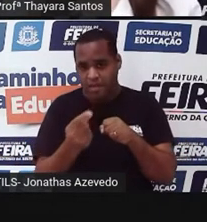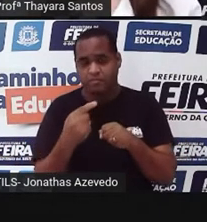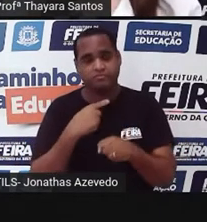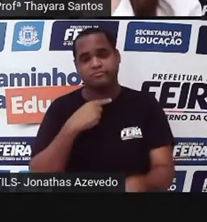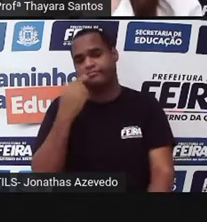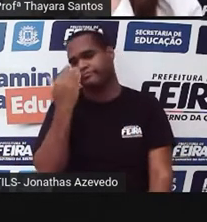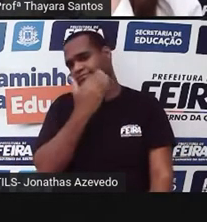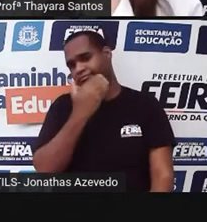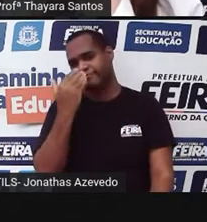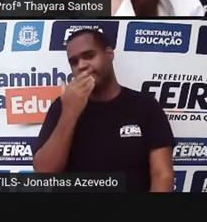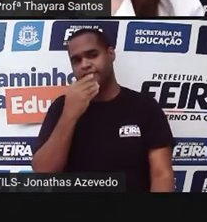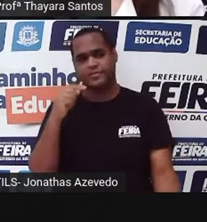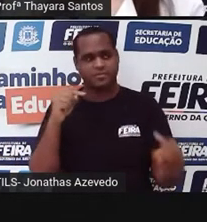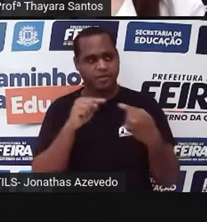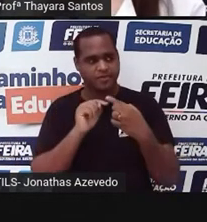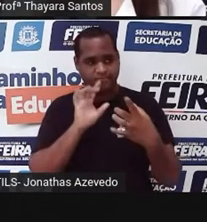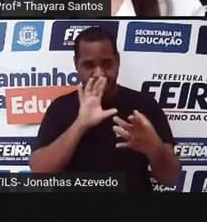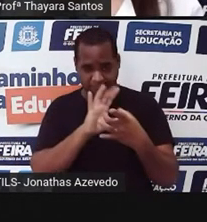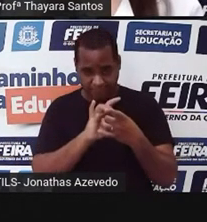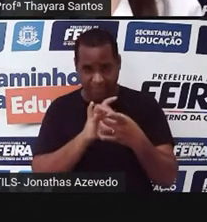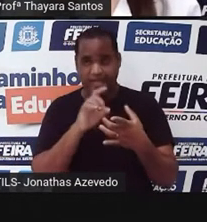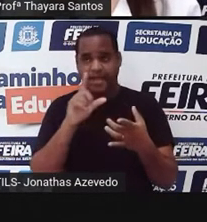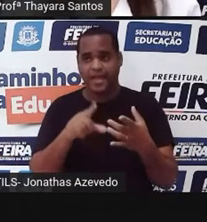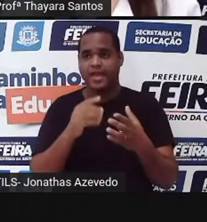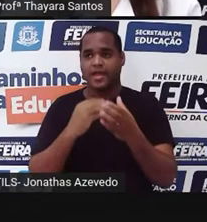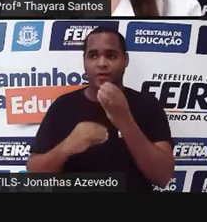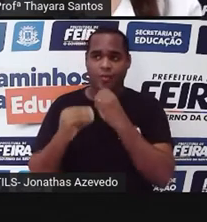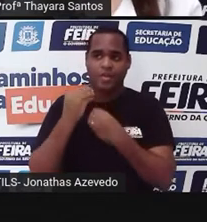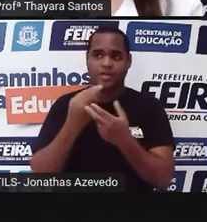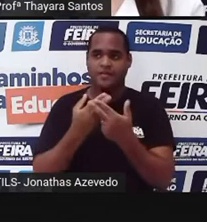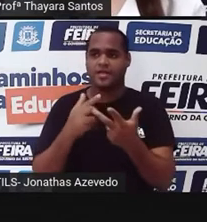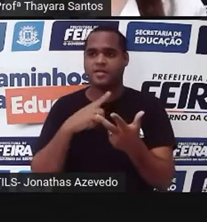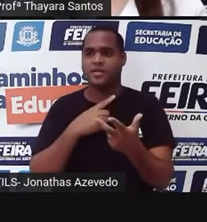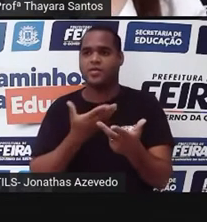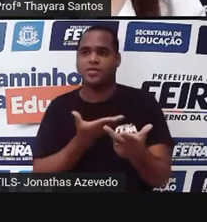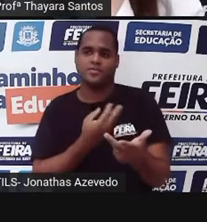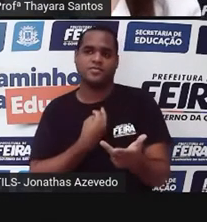E isso pode estar ligado à forma de alimentação que a gente tem hoje.